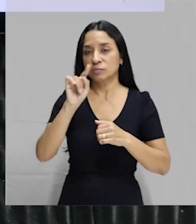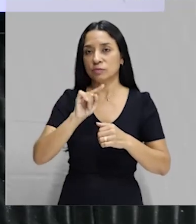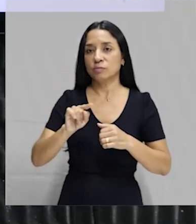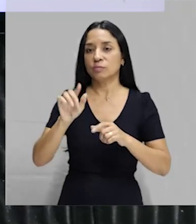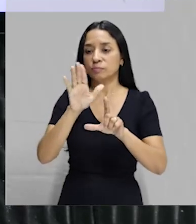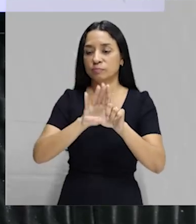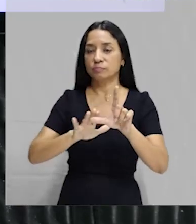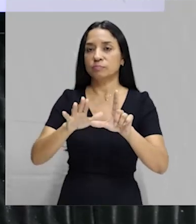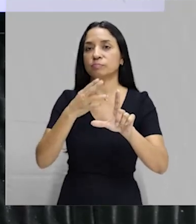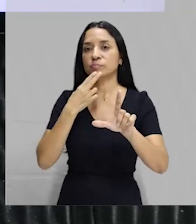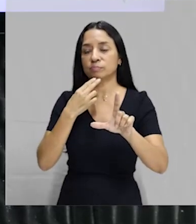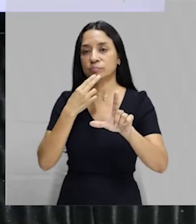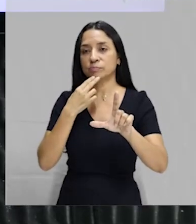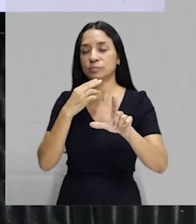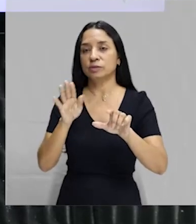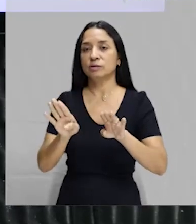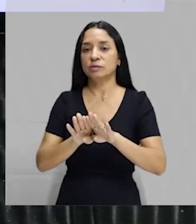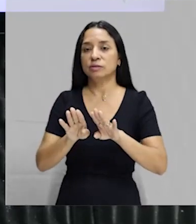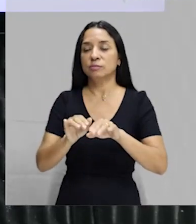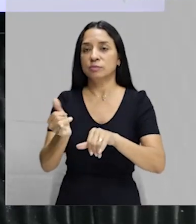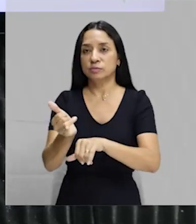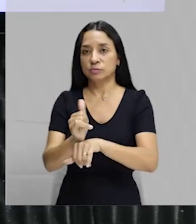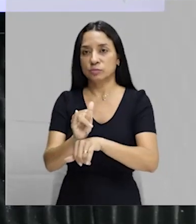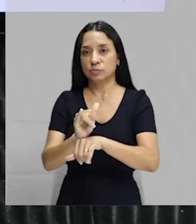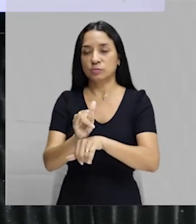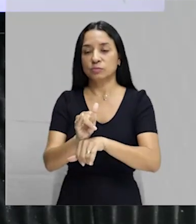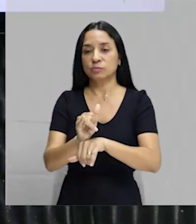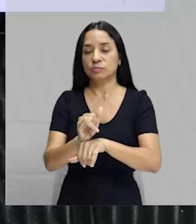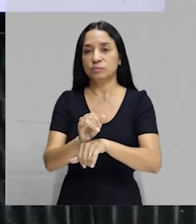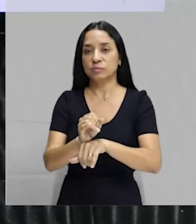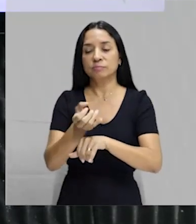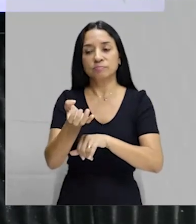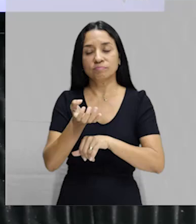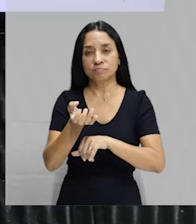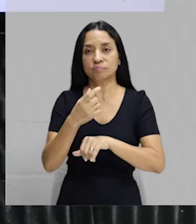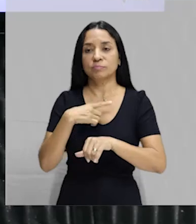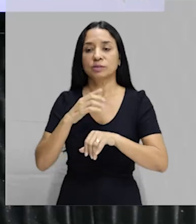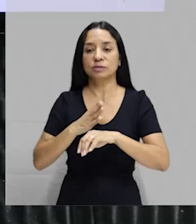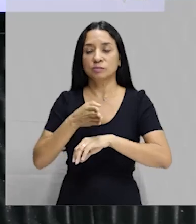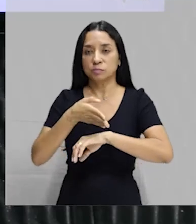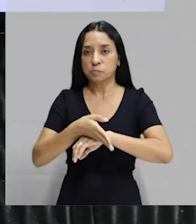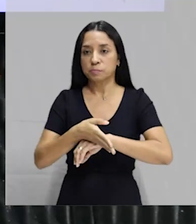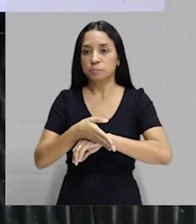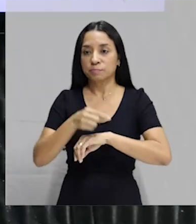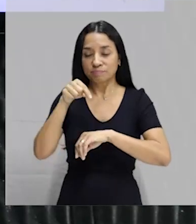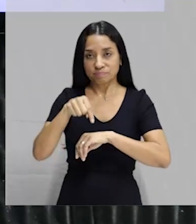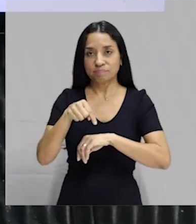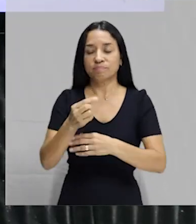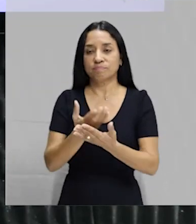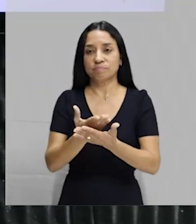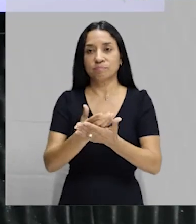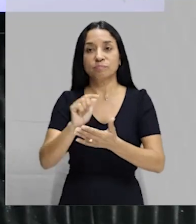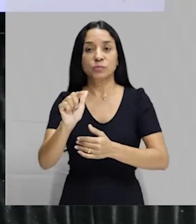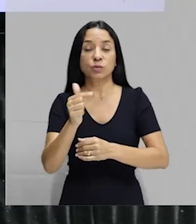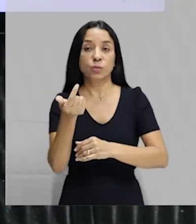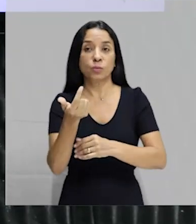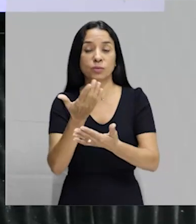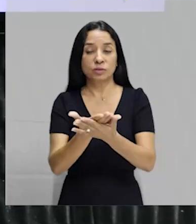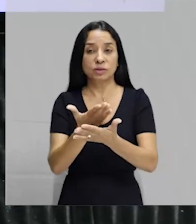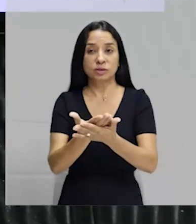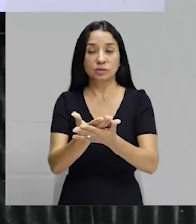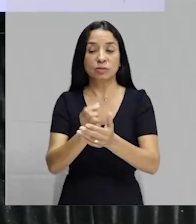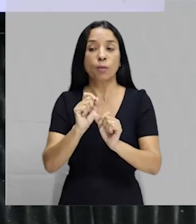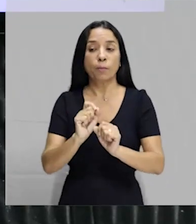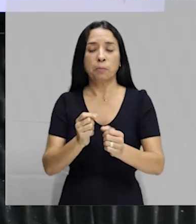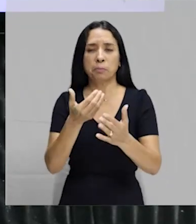Dias, no YouTube também se você quiser ter acesso a essas aulas e outras aulas que você possa ter perdido,